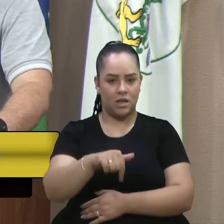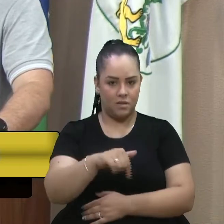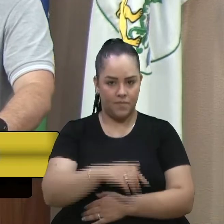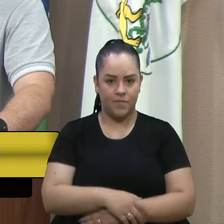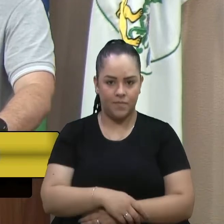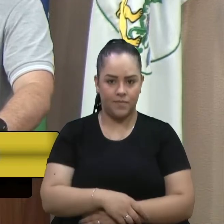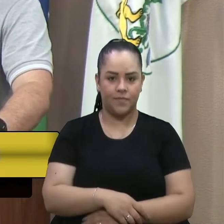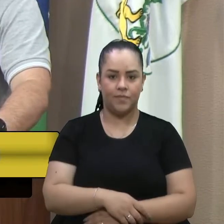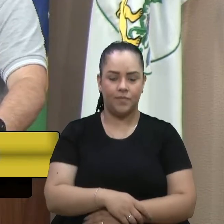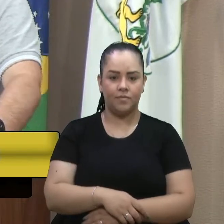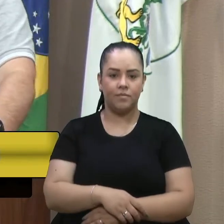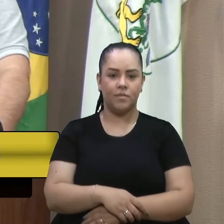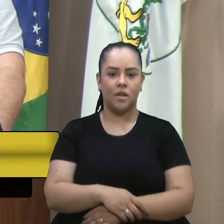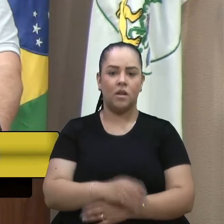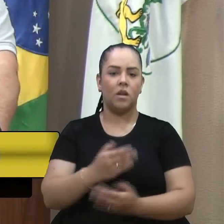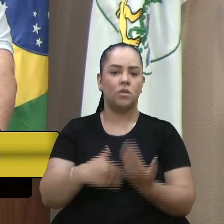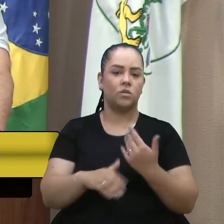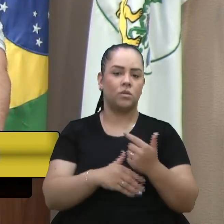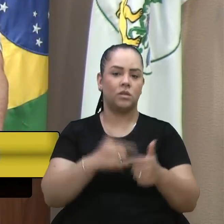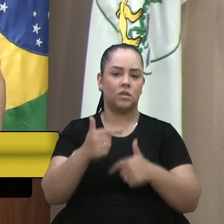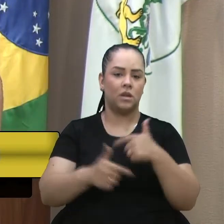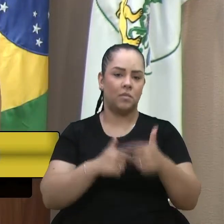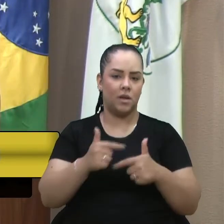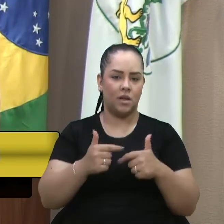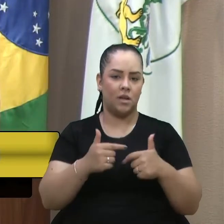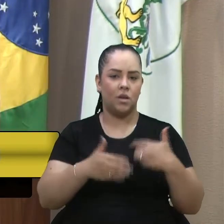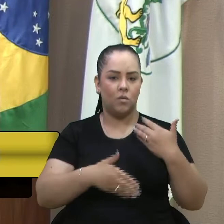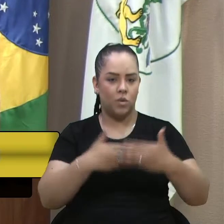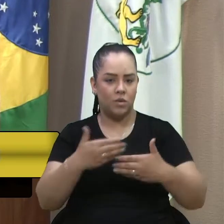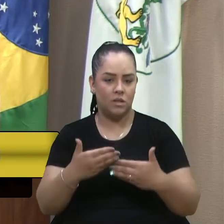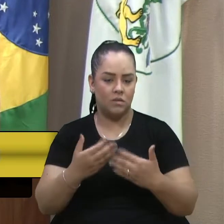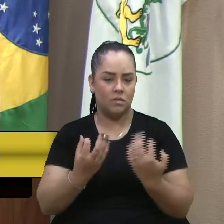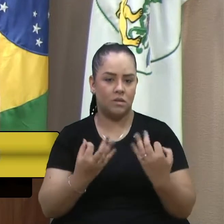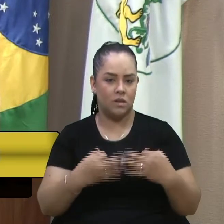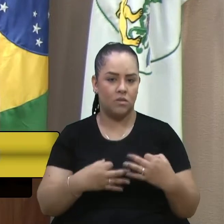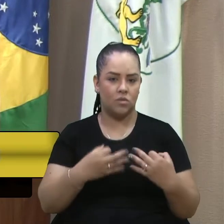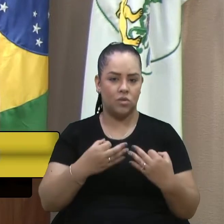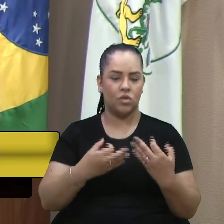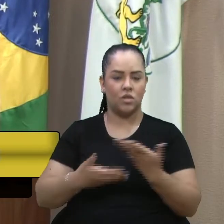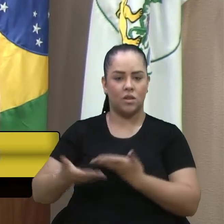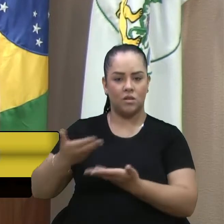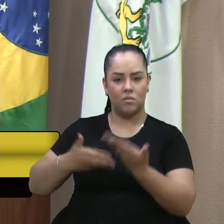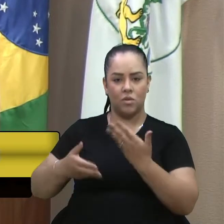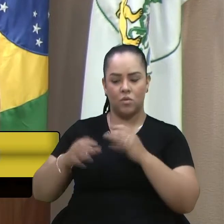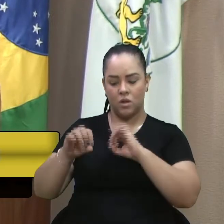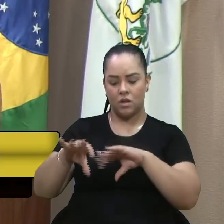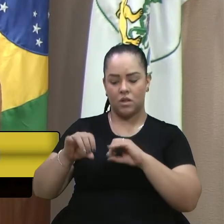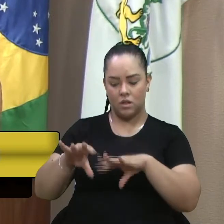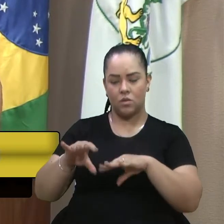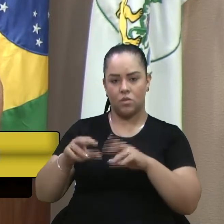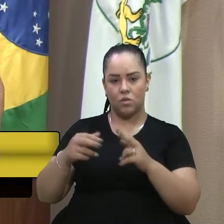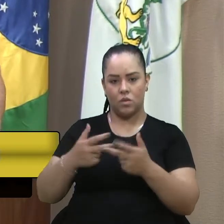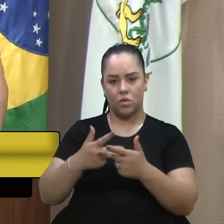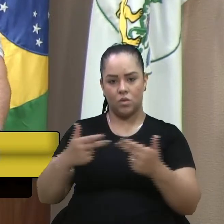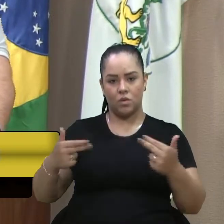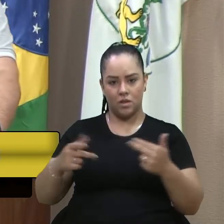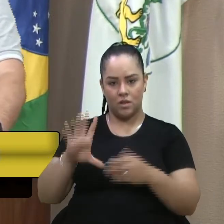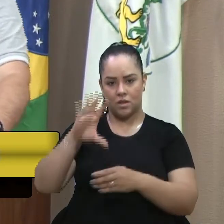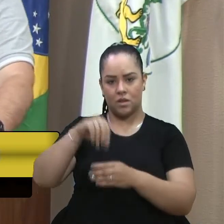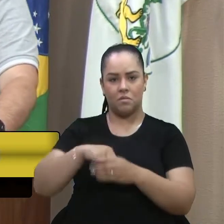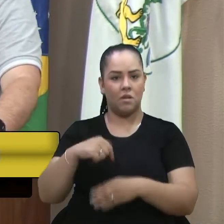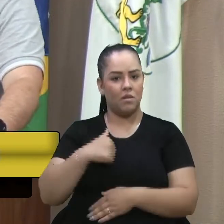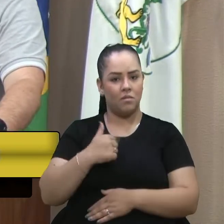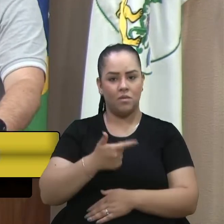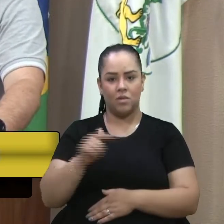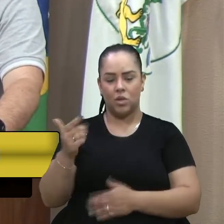esse trabalho esse processo de engajamento comunitário com educação patrimonial eu não tenho dúvida